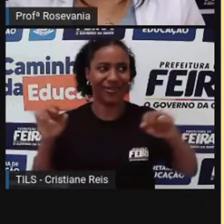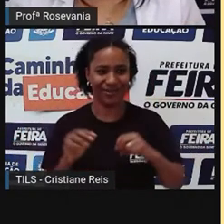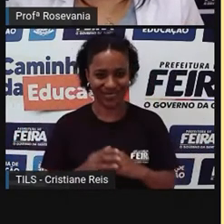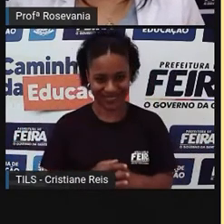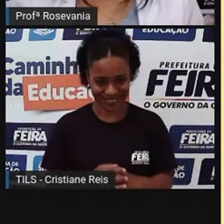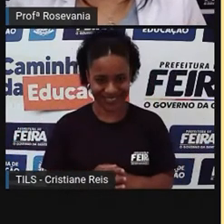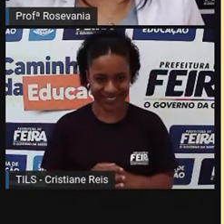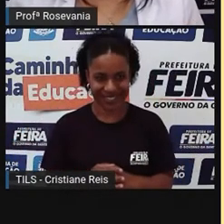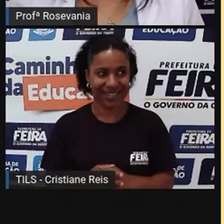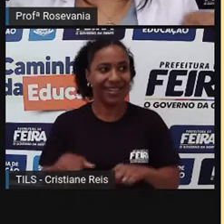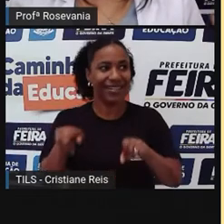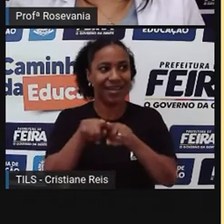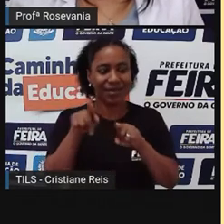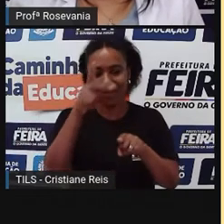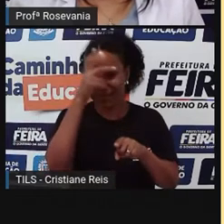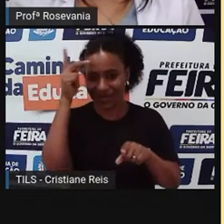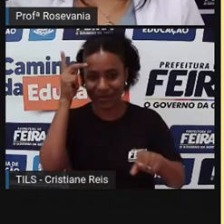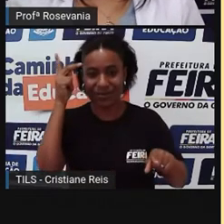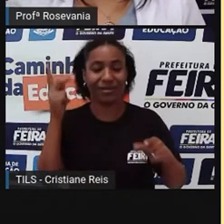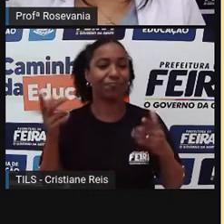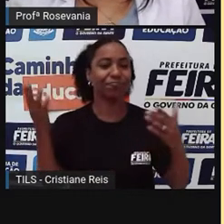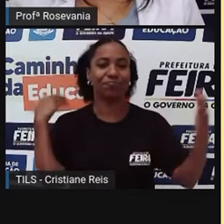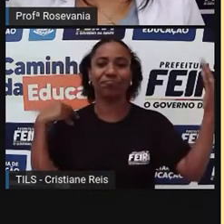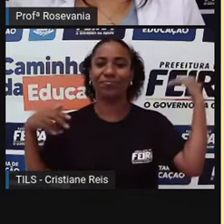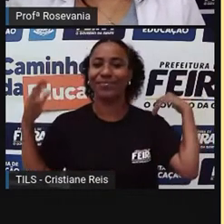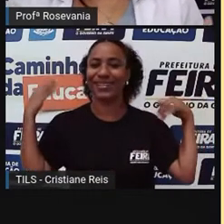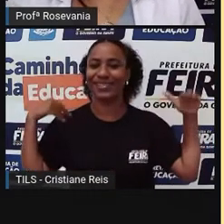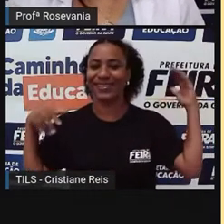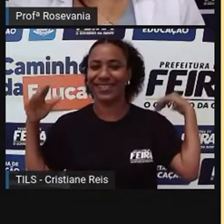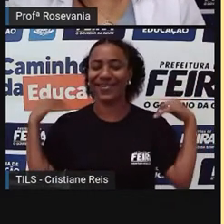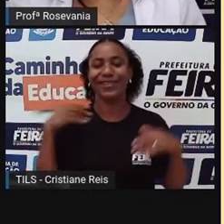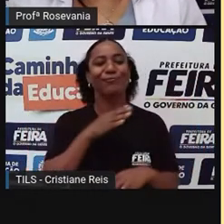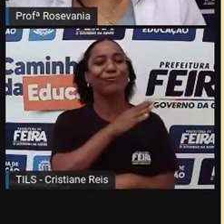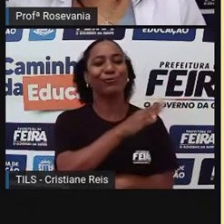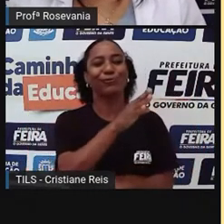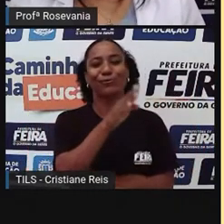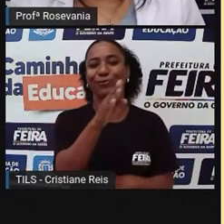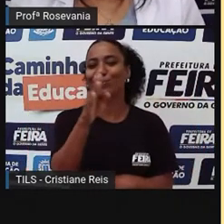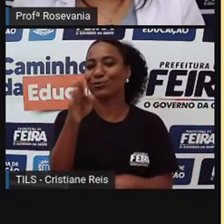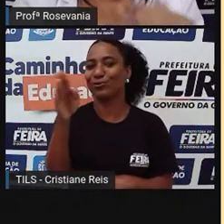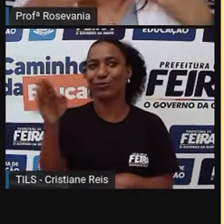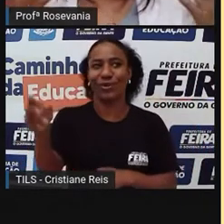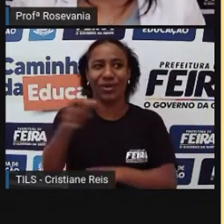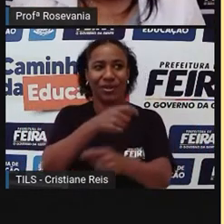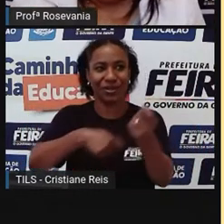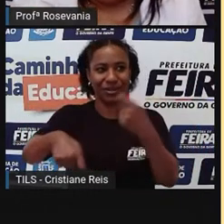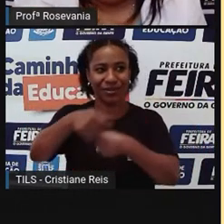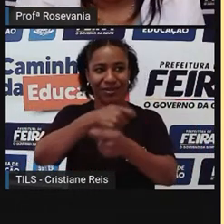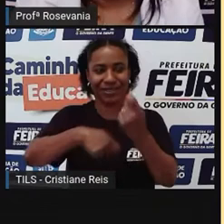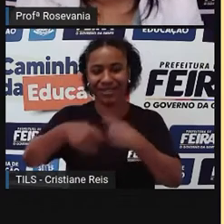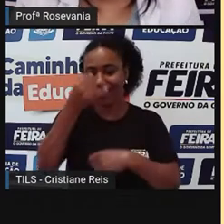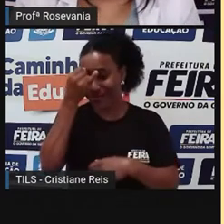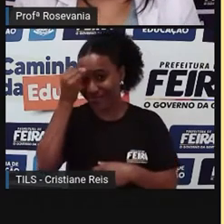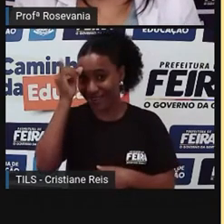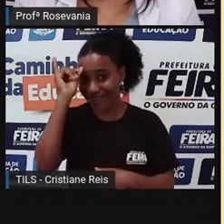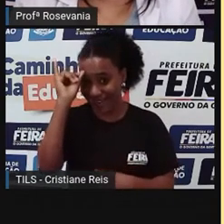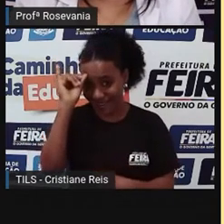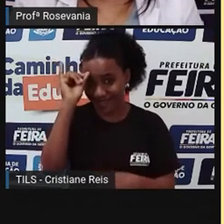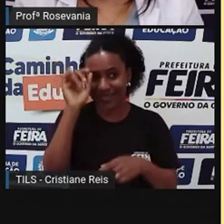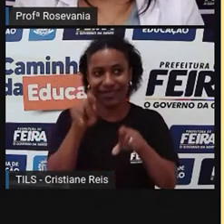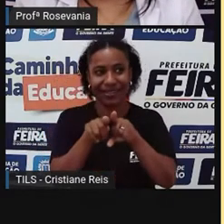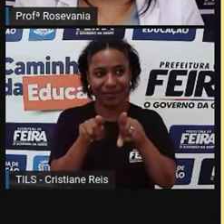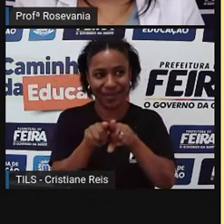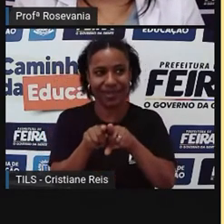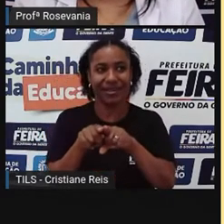mesmo, para você encontrar e fazer bons negócios. tanto de venda de gado, que também era o forte, não só a